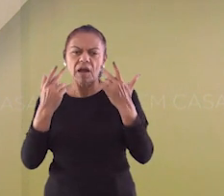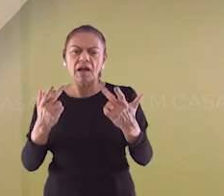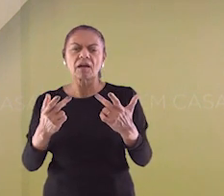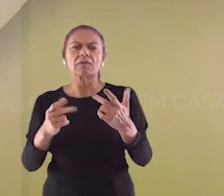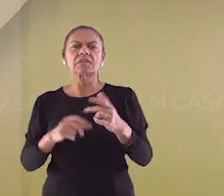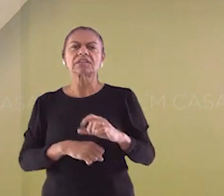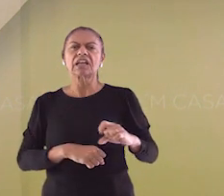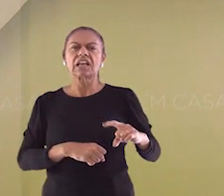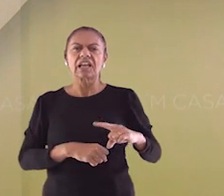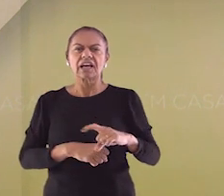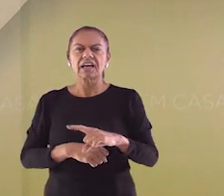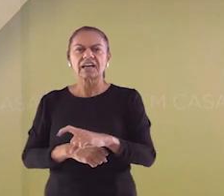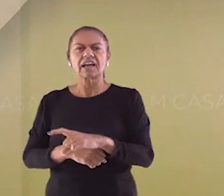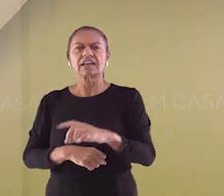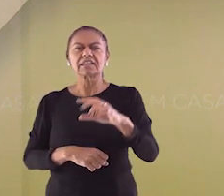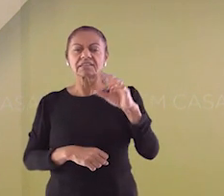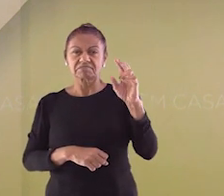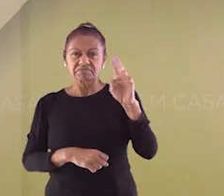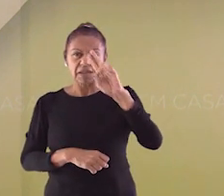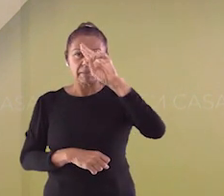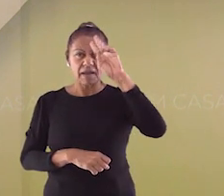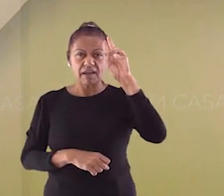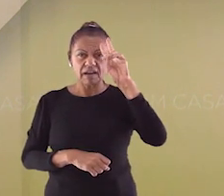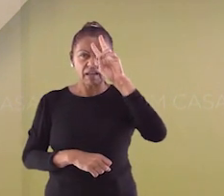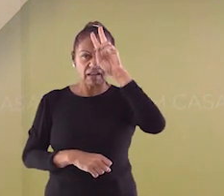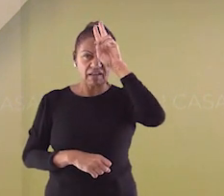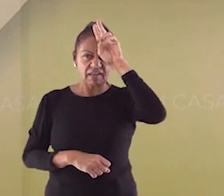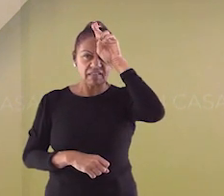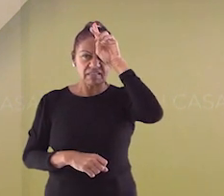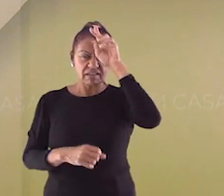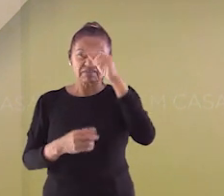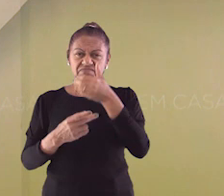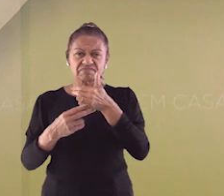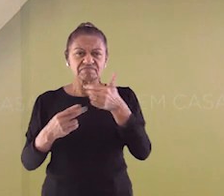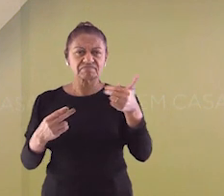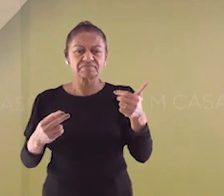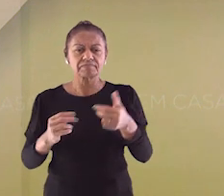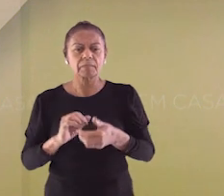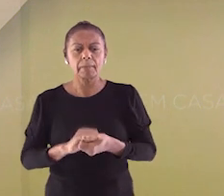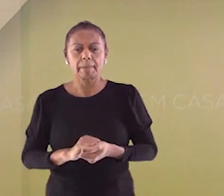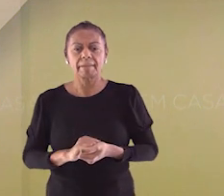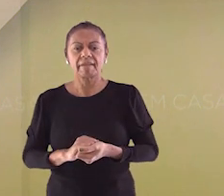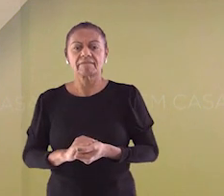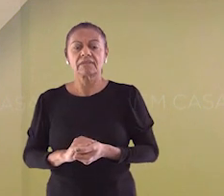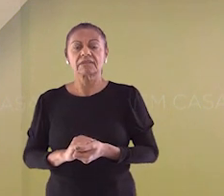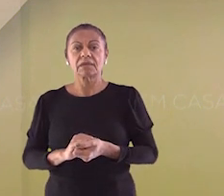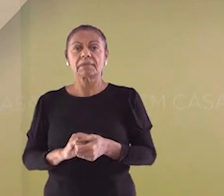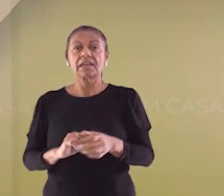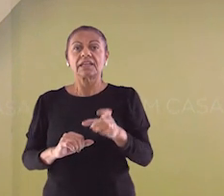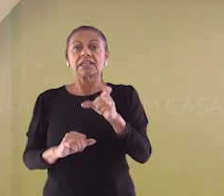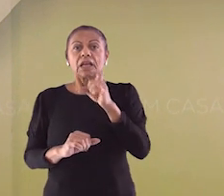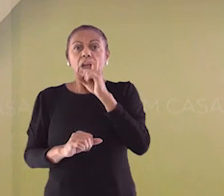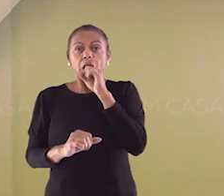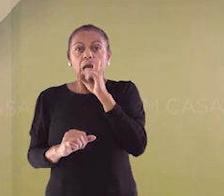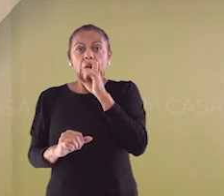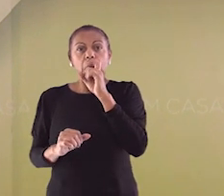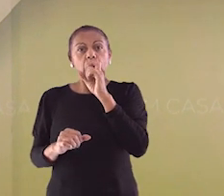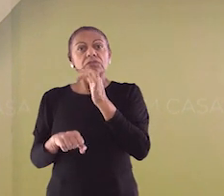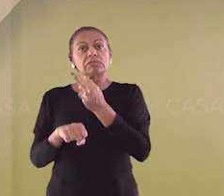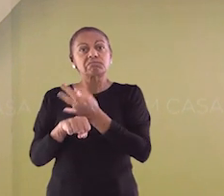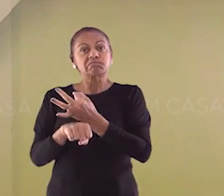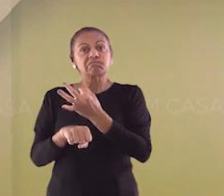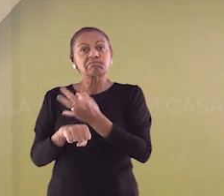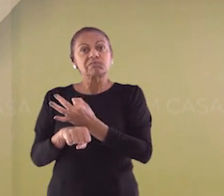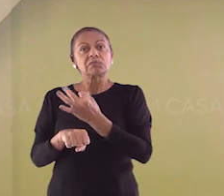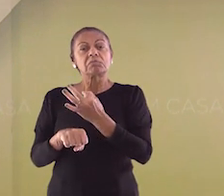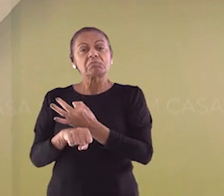comum em alguns insetos, como a largata, a barata e outros insetos. A tolerância ao